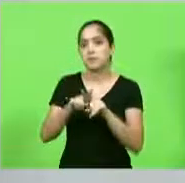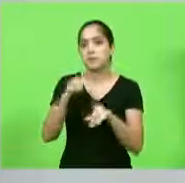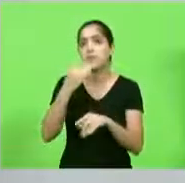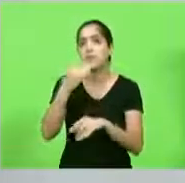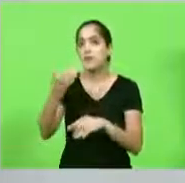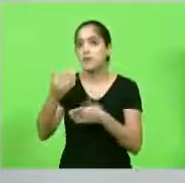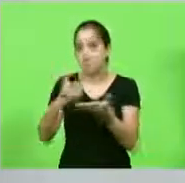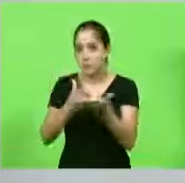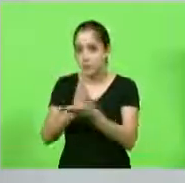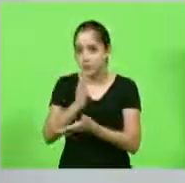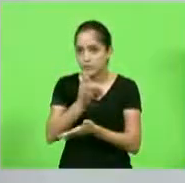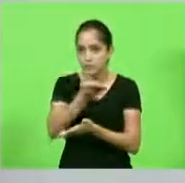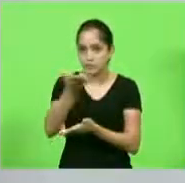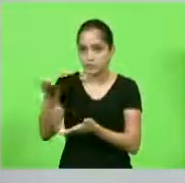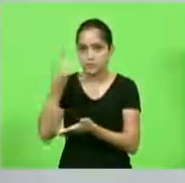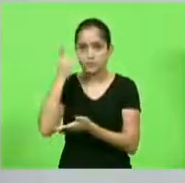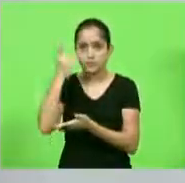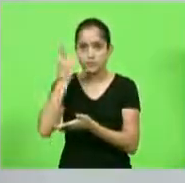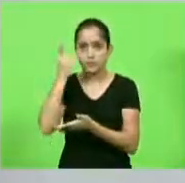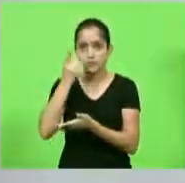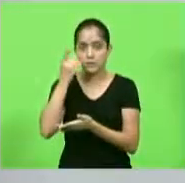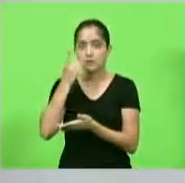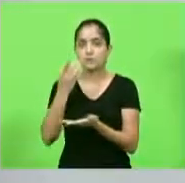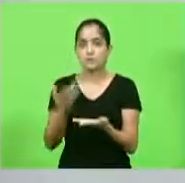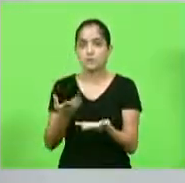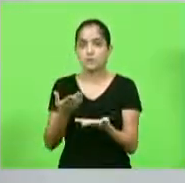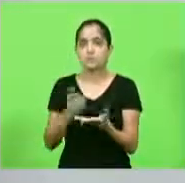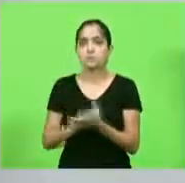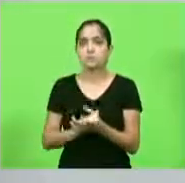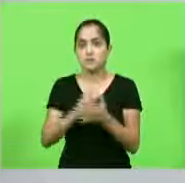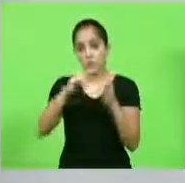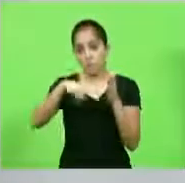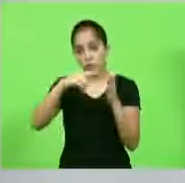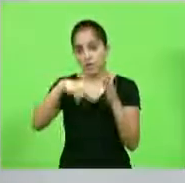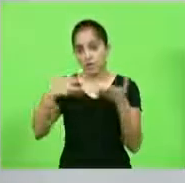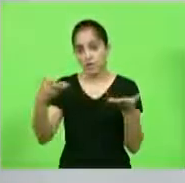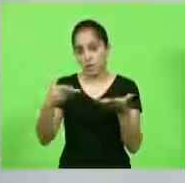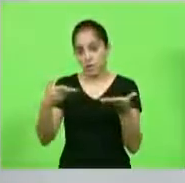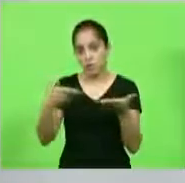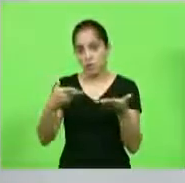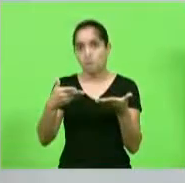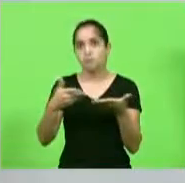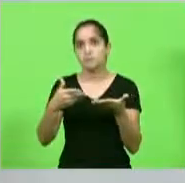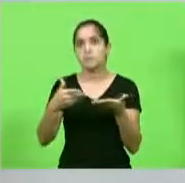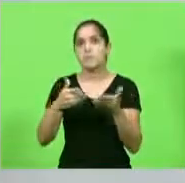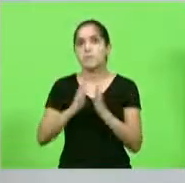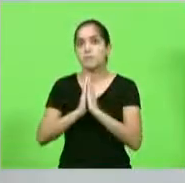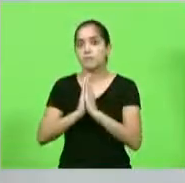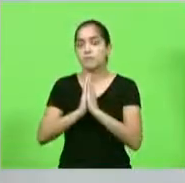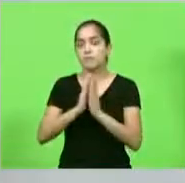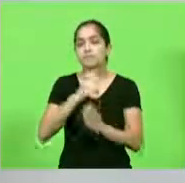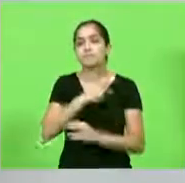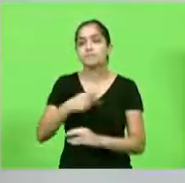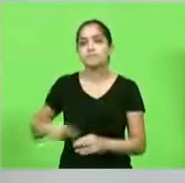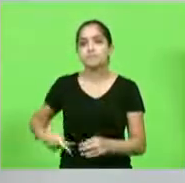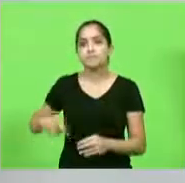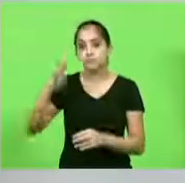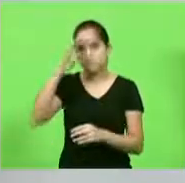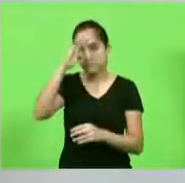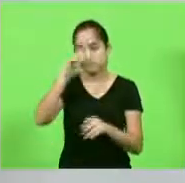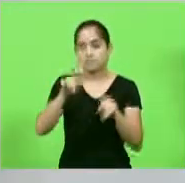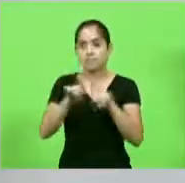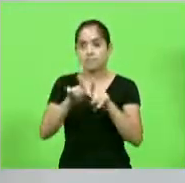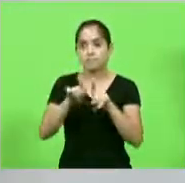aprovação dos nobres colegas nessa moção de apelo, vou ler aqui, apela ao presidente da República e ao